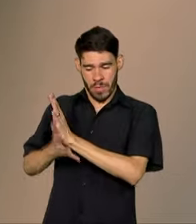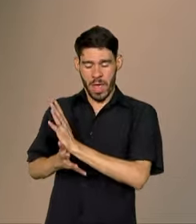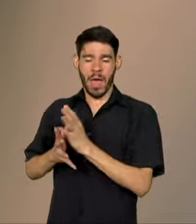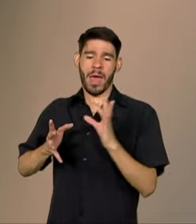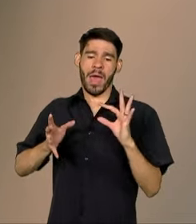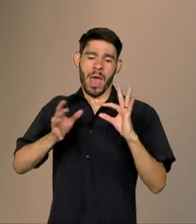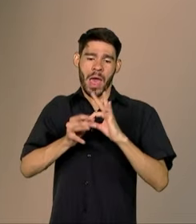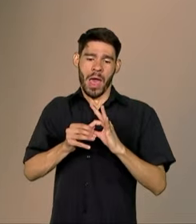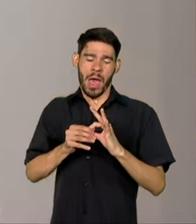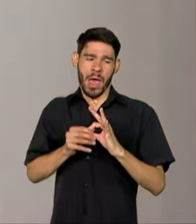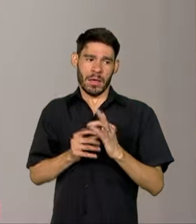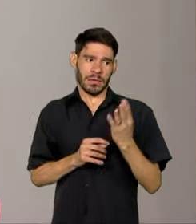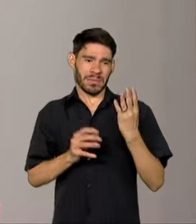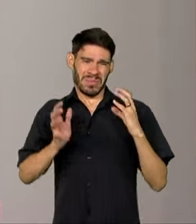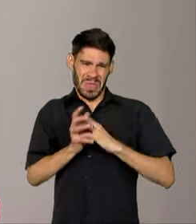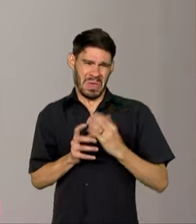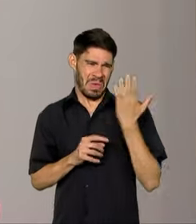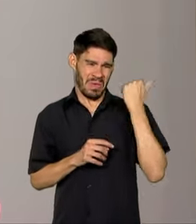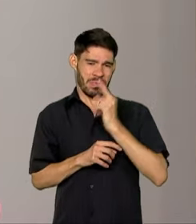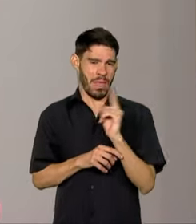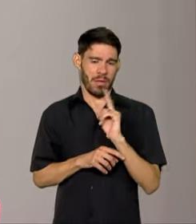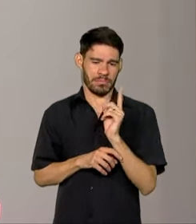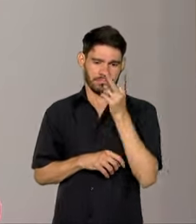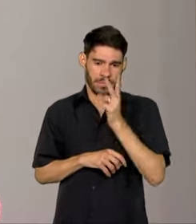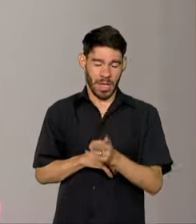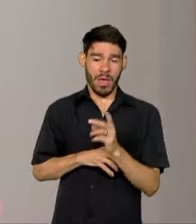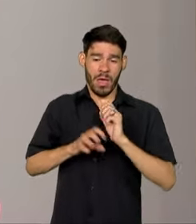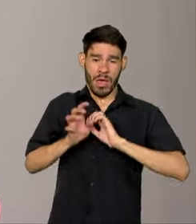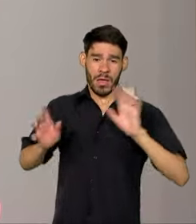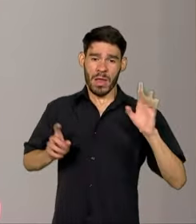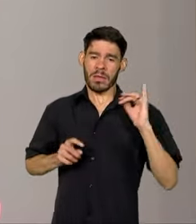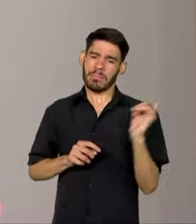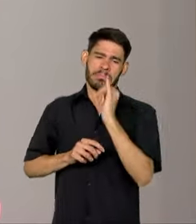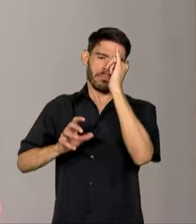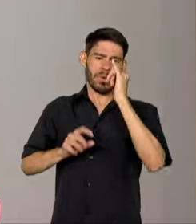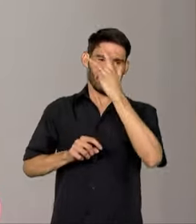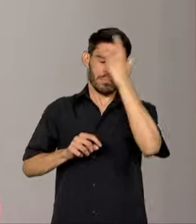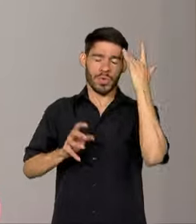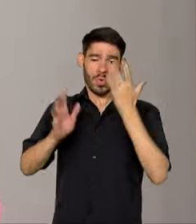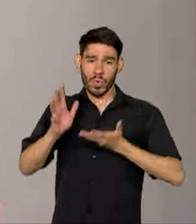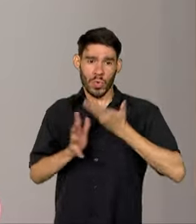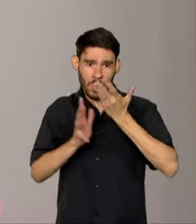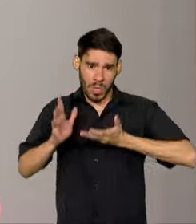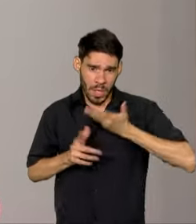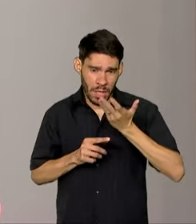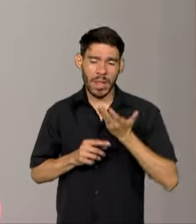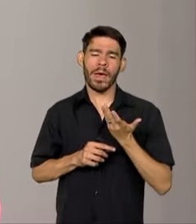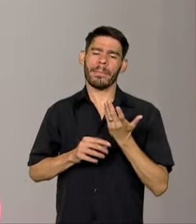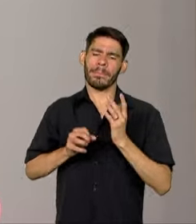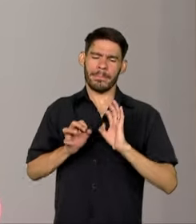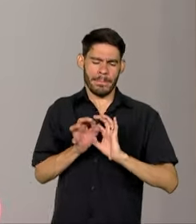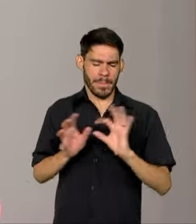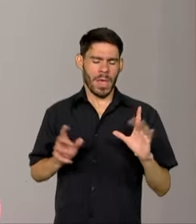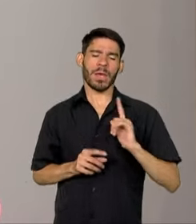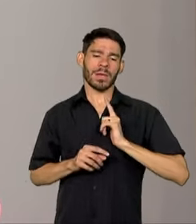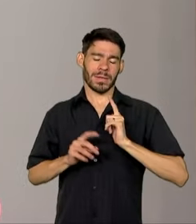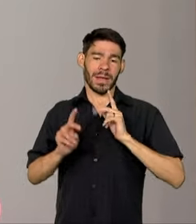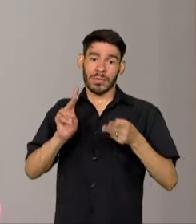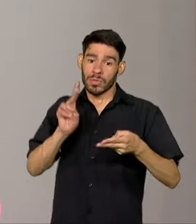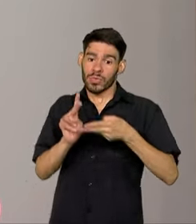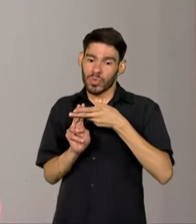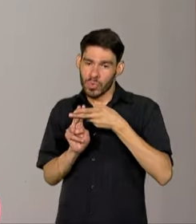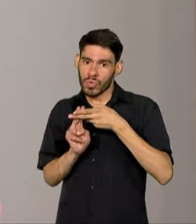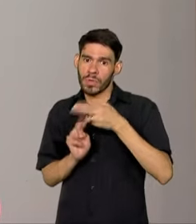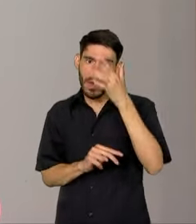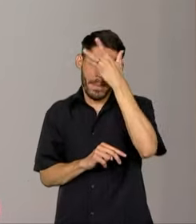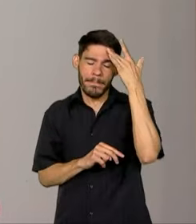uma coisa do passado. Mas é importante a gente deixar claro para essas pessoas, para todo mundo, que os tratamentos, que está tudo disponível no SUS e